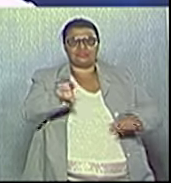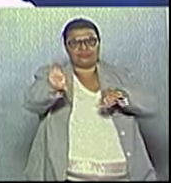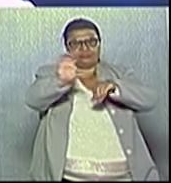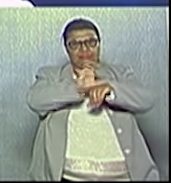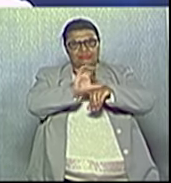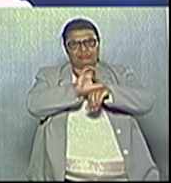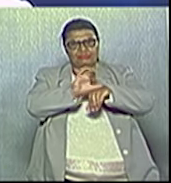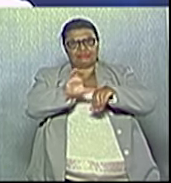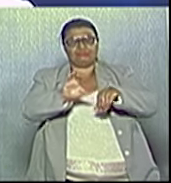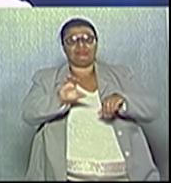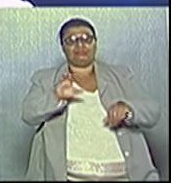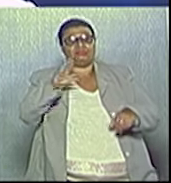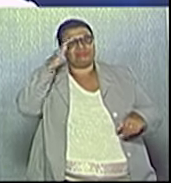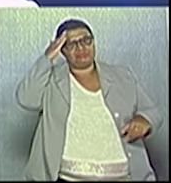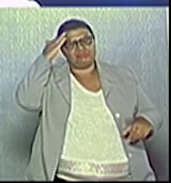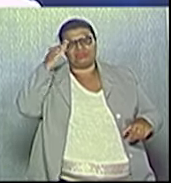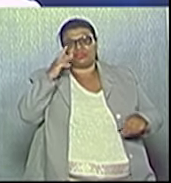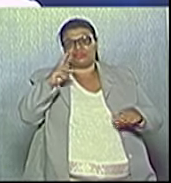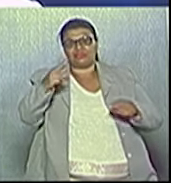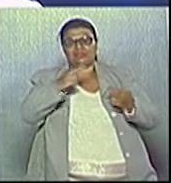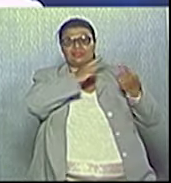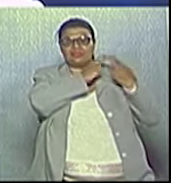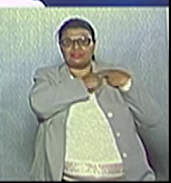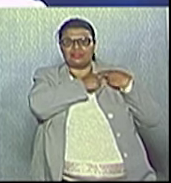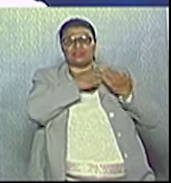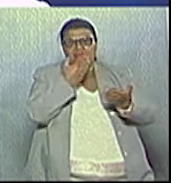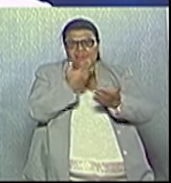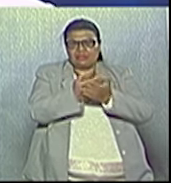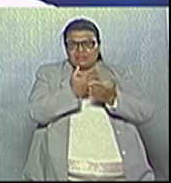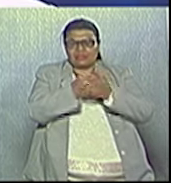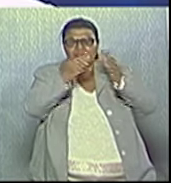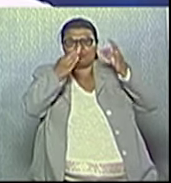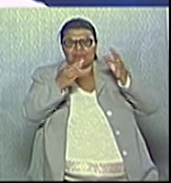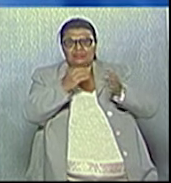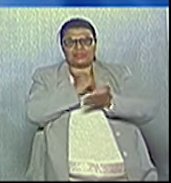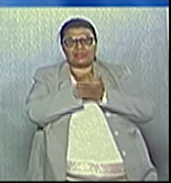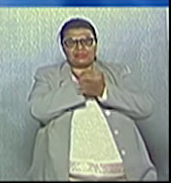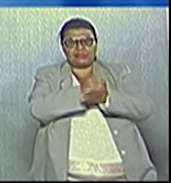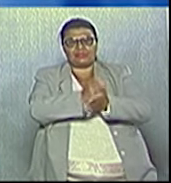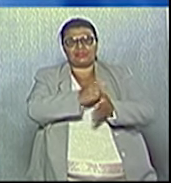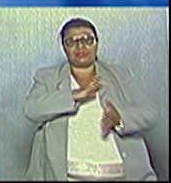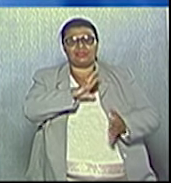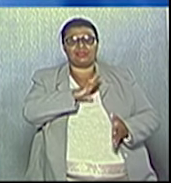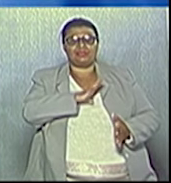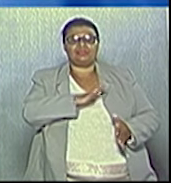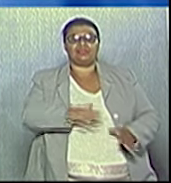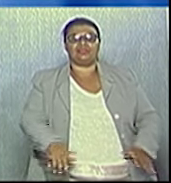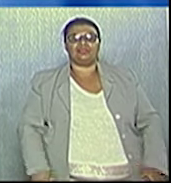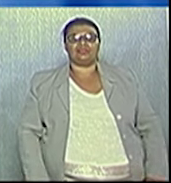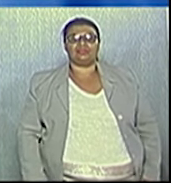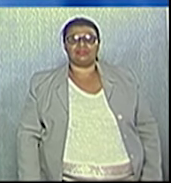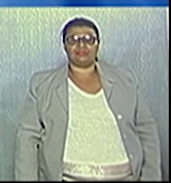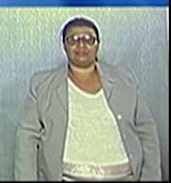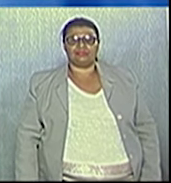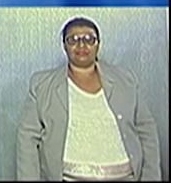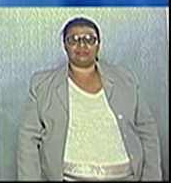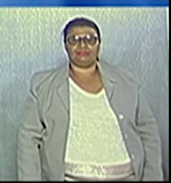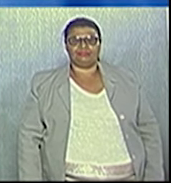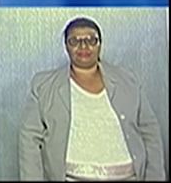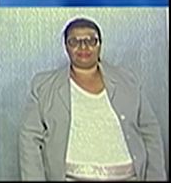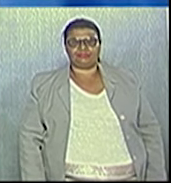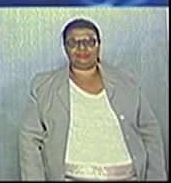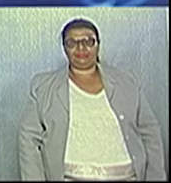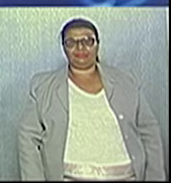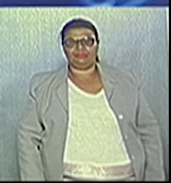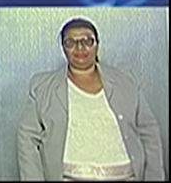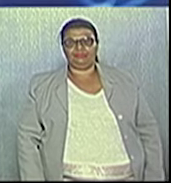mesmo sem serem reconhecidos, eles estudam para edificar a educação em nossa cidade. 30 segundos para a réplica do candidato Maurício